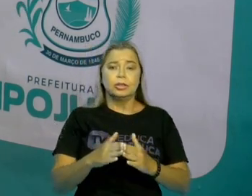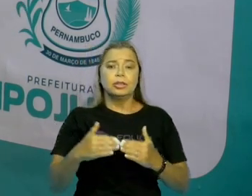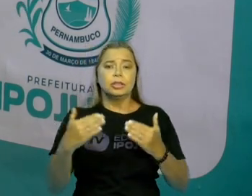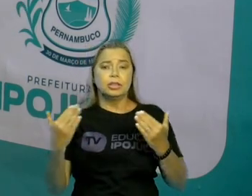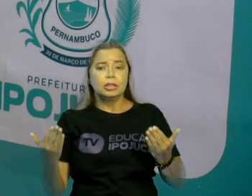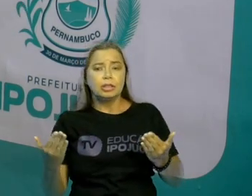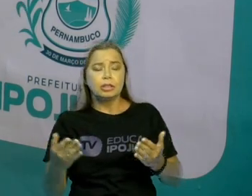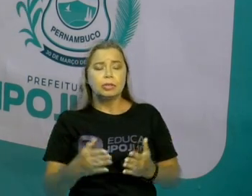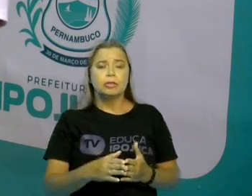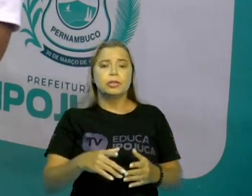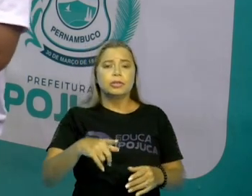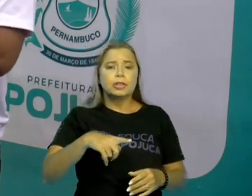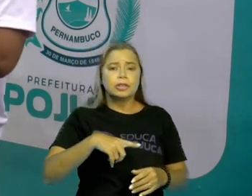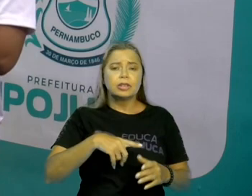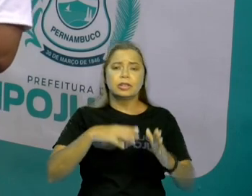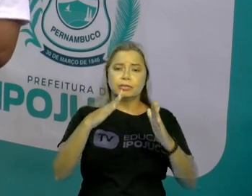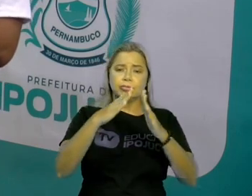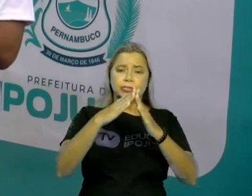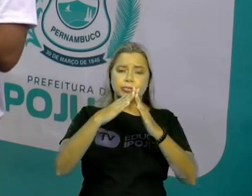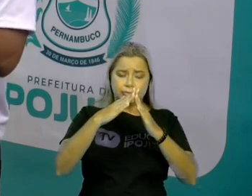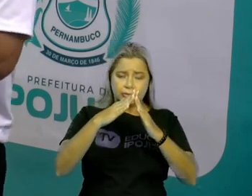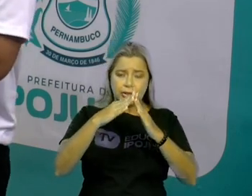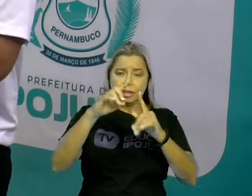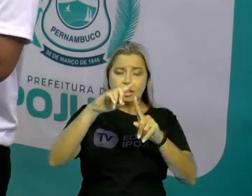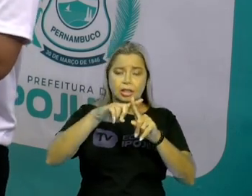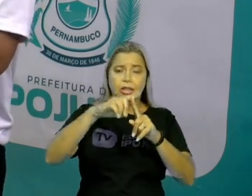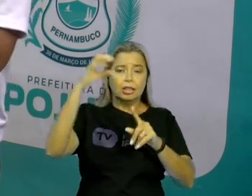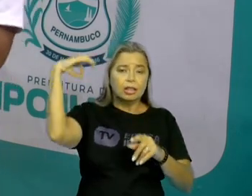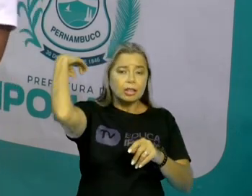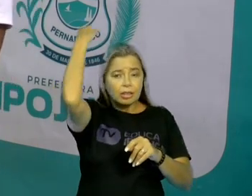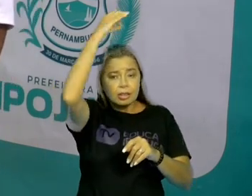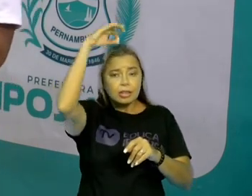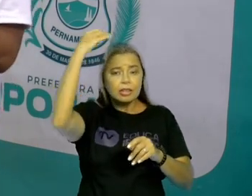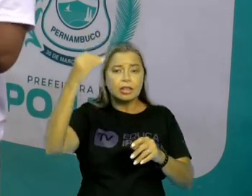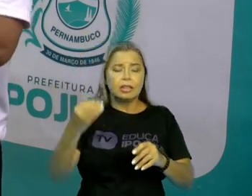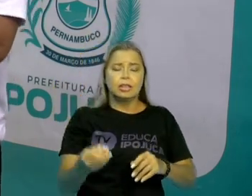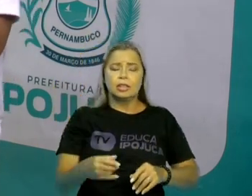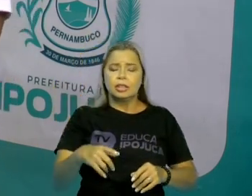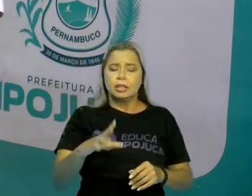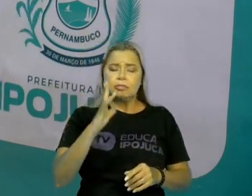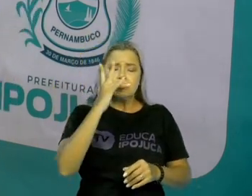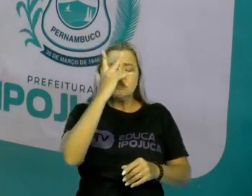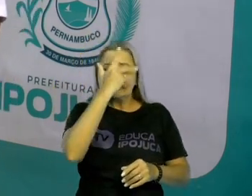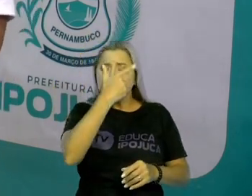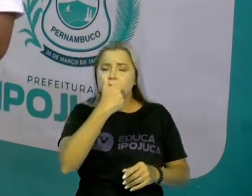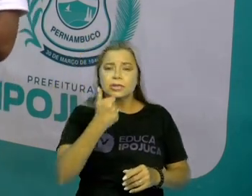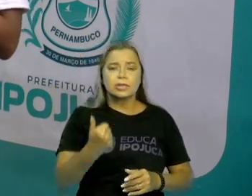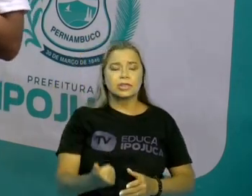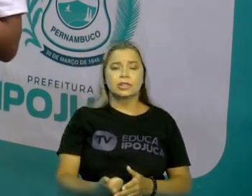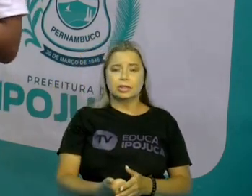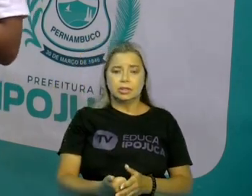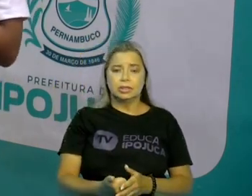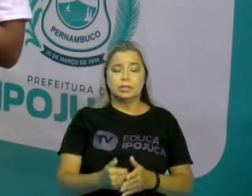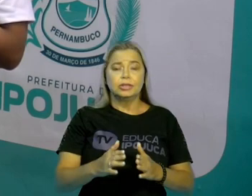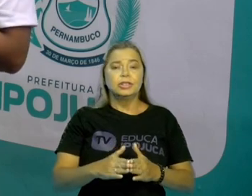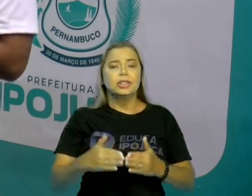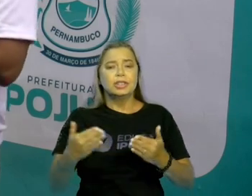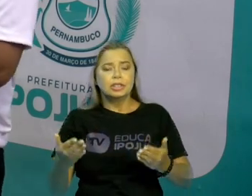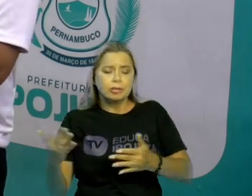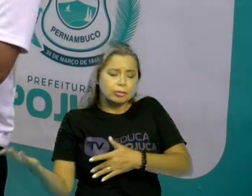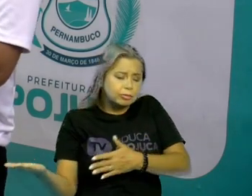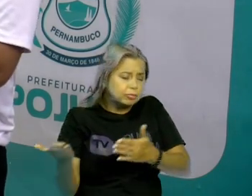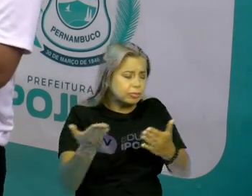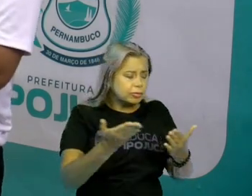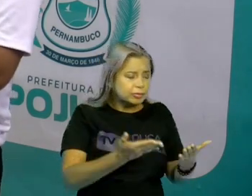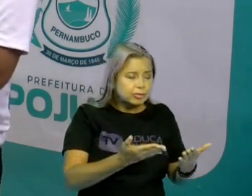esplêndida que é esse santuário com belezas maravilhosas também do que está lá dentro. Então eu convido você também a